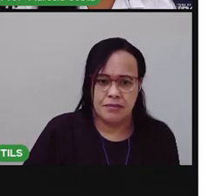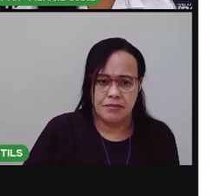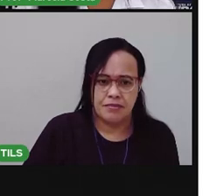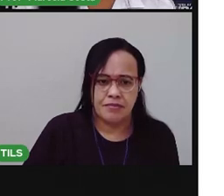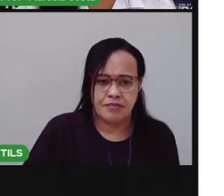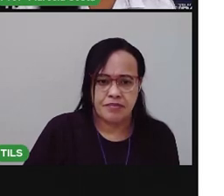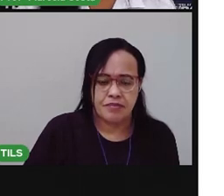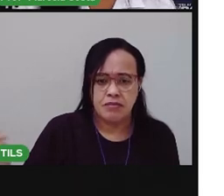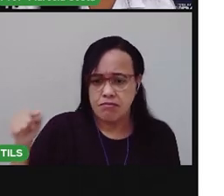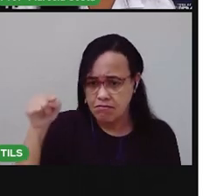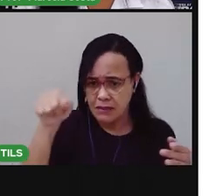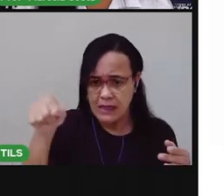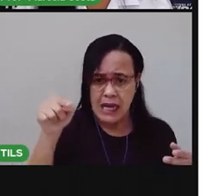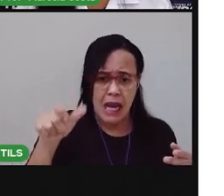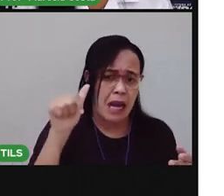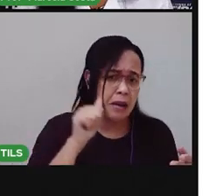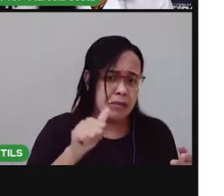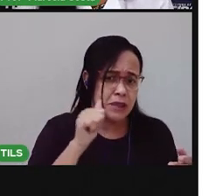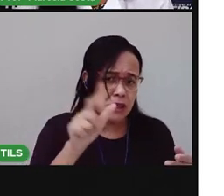Será que Maria era feliz?